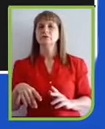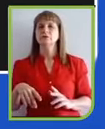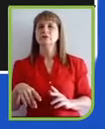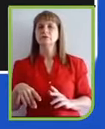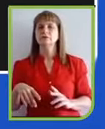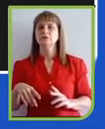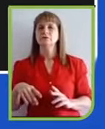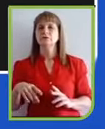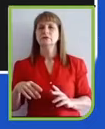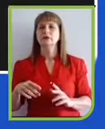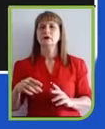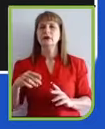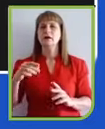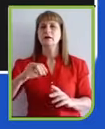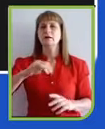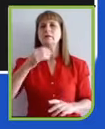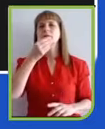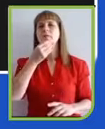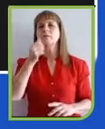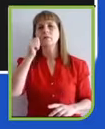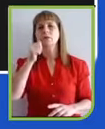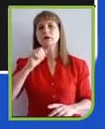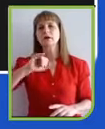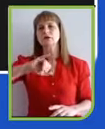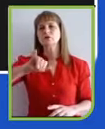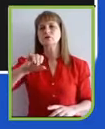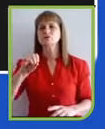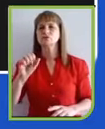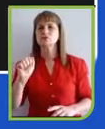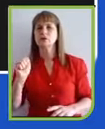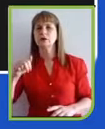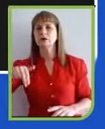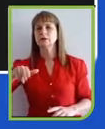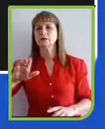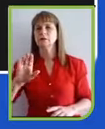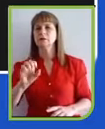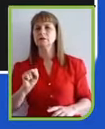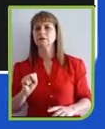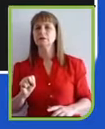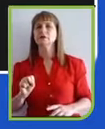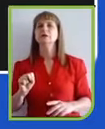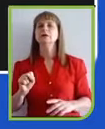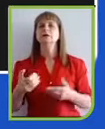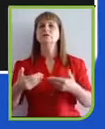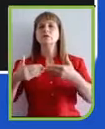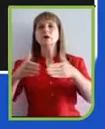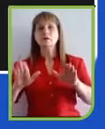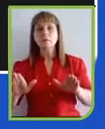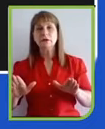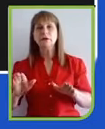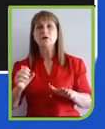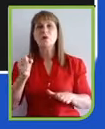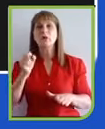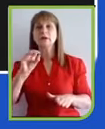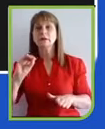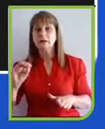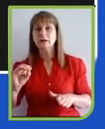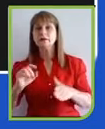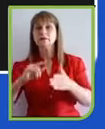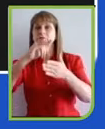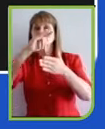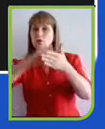da companhia. So, partir desta leitura de 80 documentos mais os painéis realizados